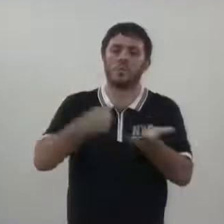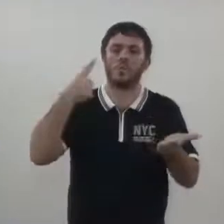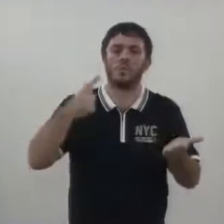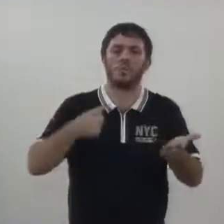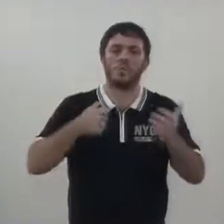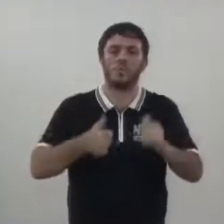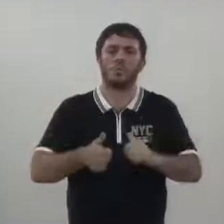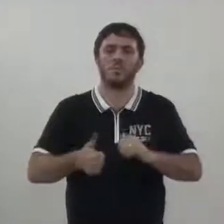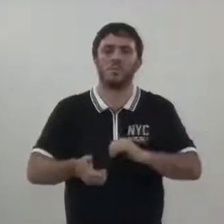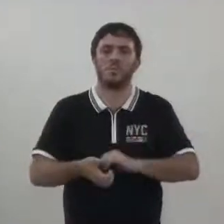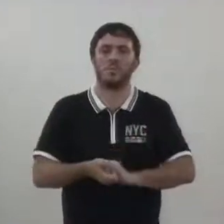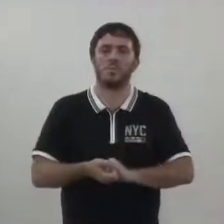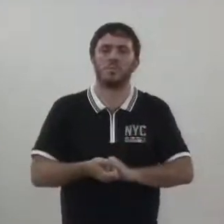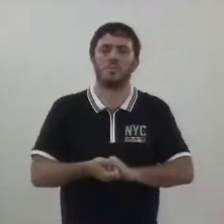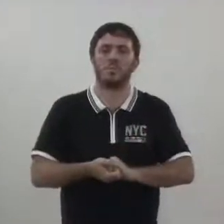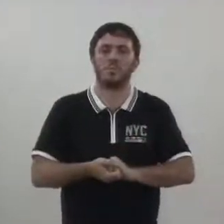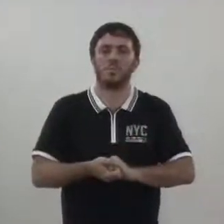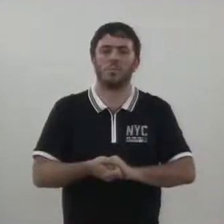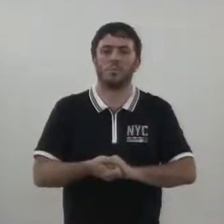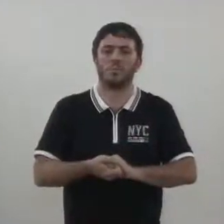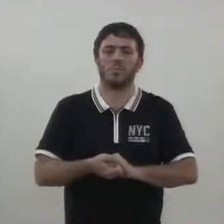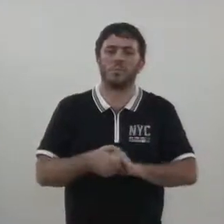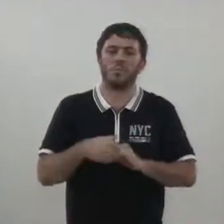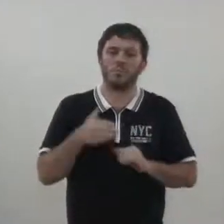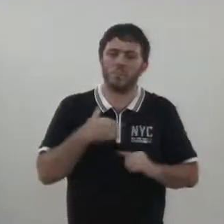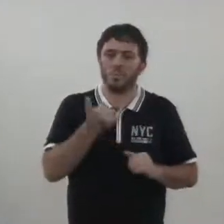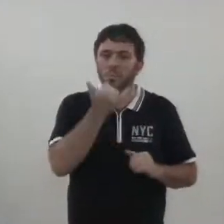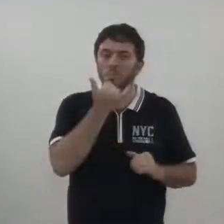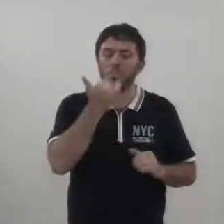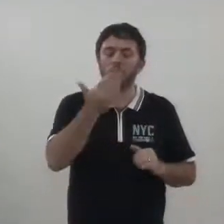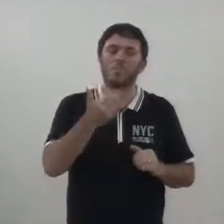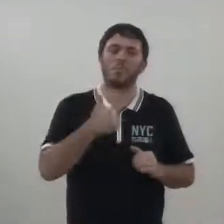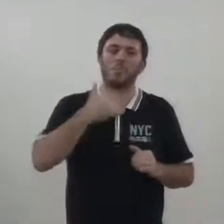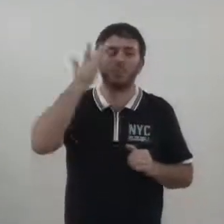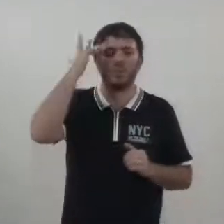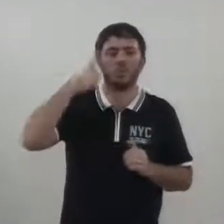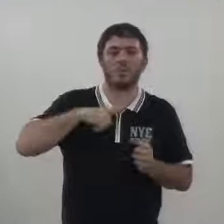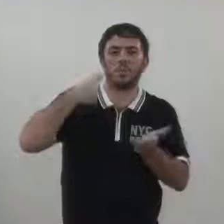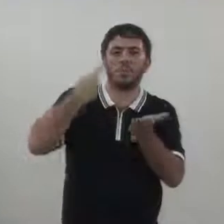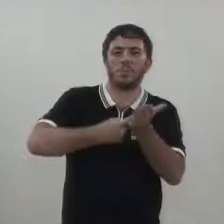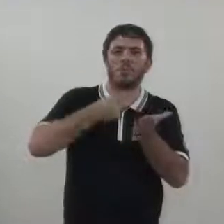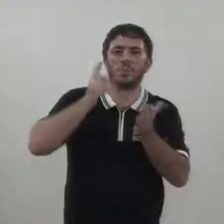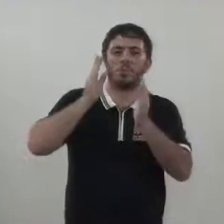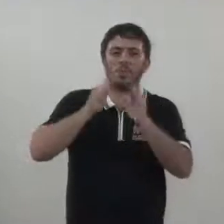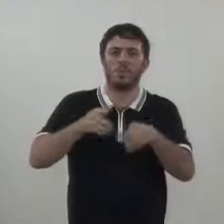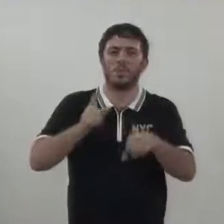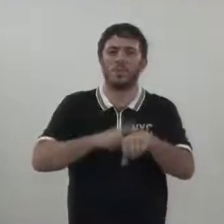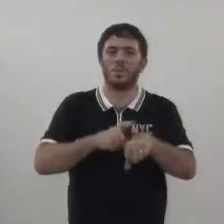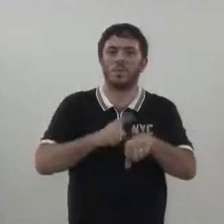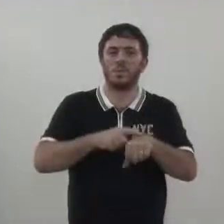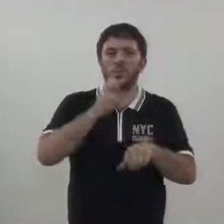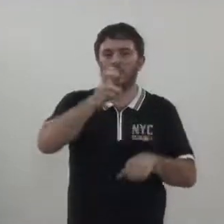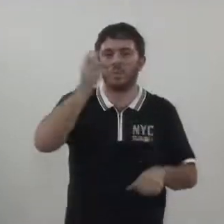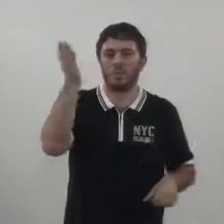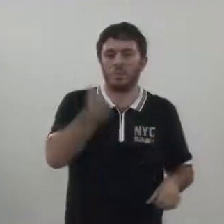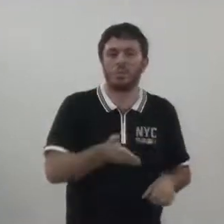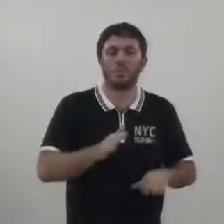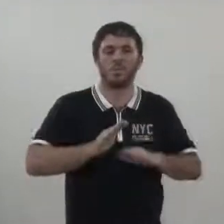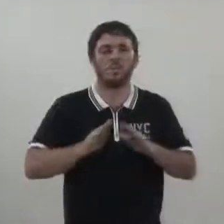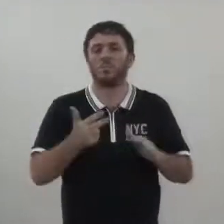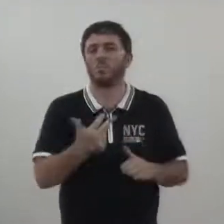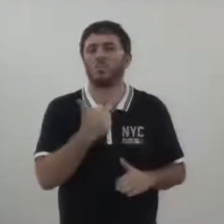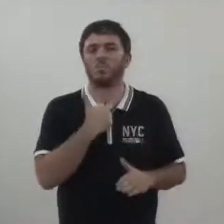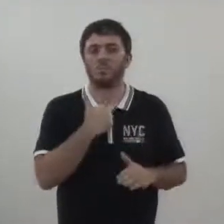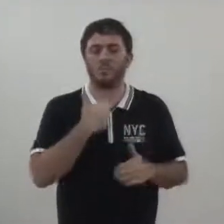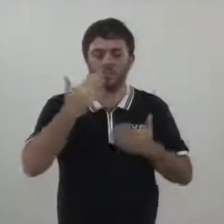faço o mesmo, viu, senhor presidente? Vou estar justificando porque eu não estarei... Amanhã tenho um compromisso já agendado para as 17h30, eu não conseguirei, vai até...